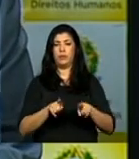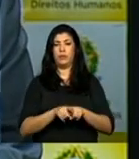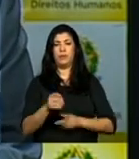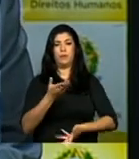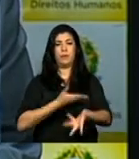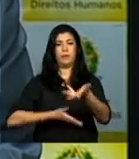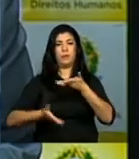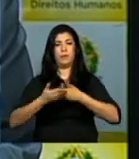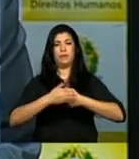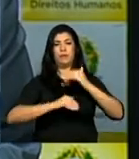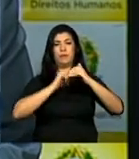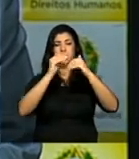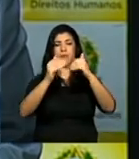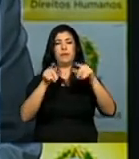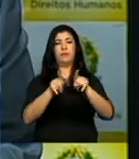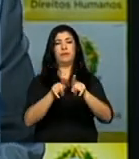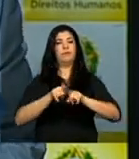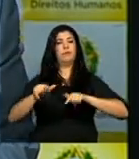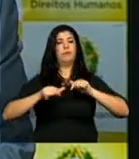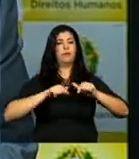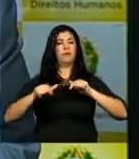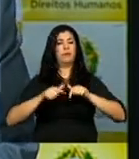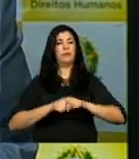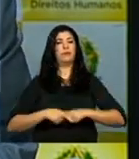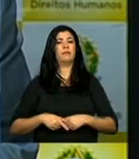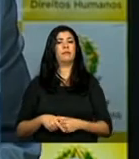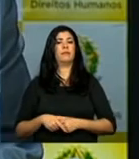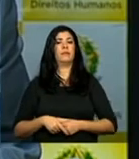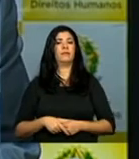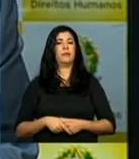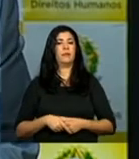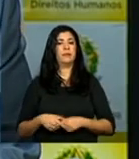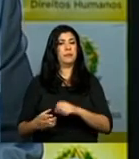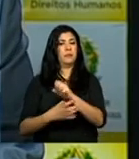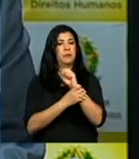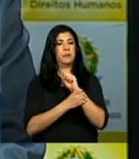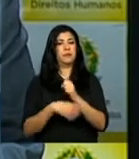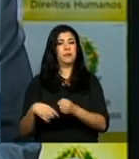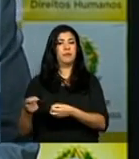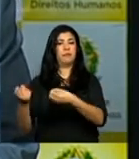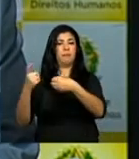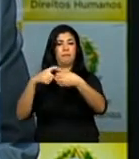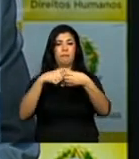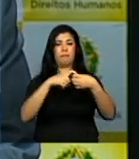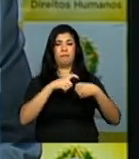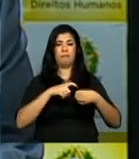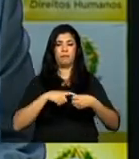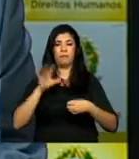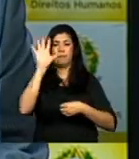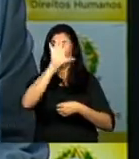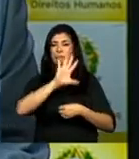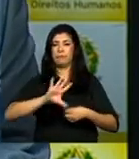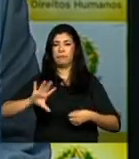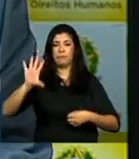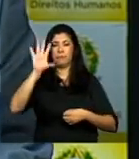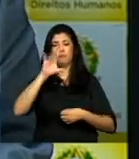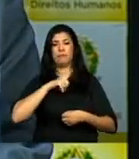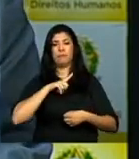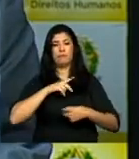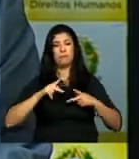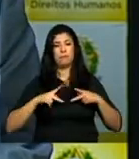desenvolvimento e do como trabalho em parceria com as autoridades nacionais para apoiar os processos de